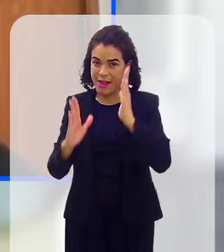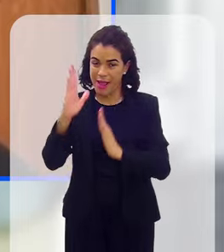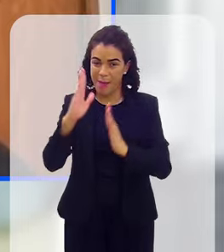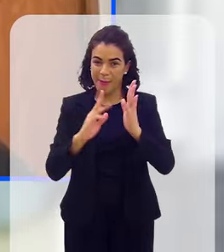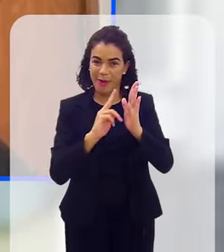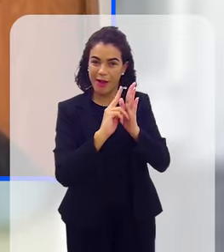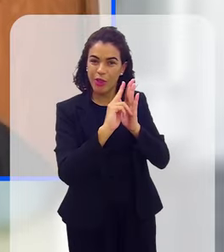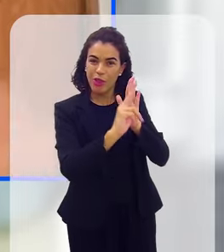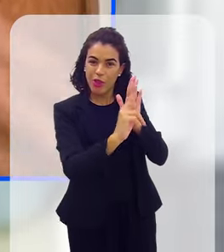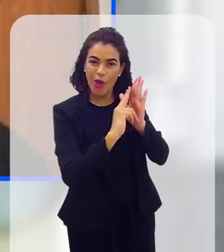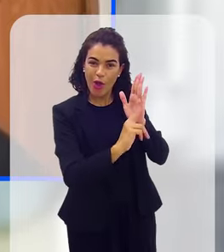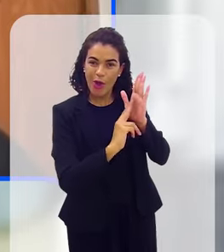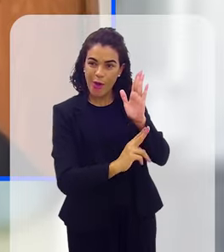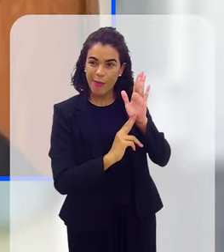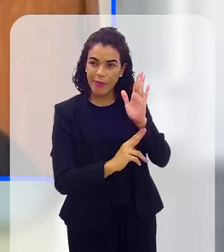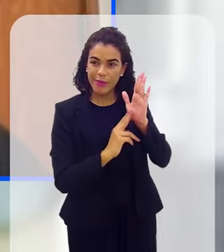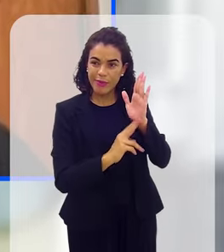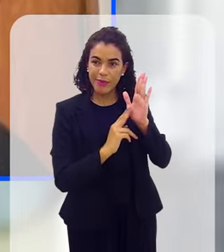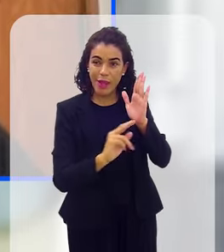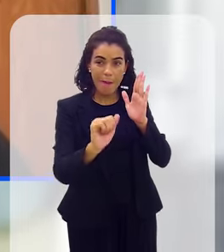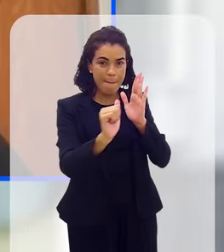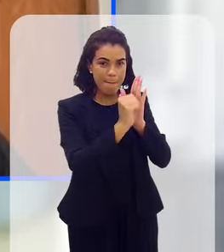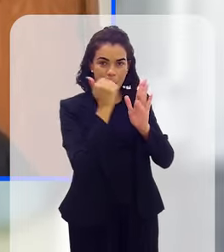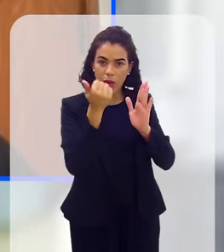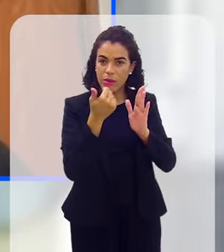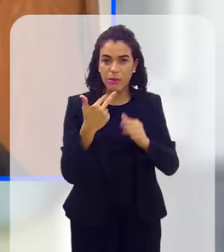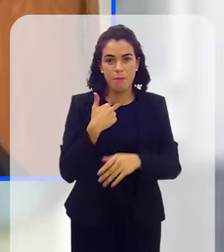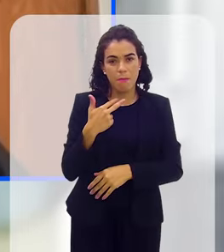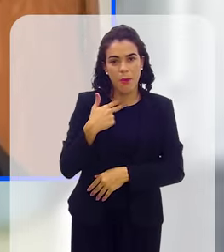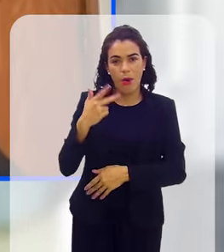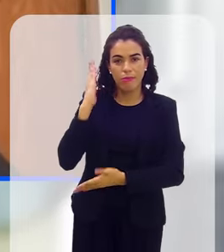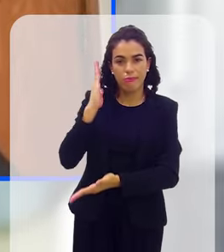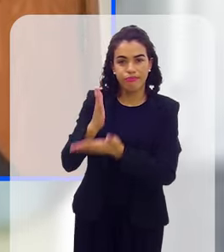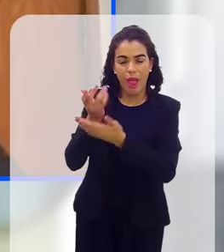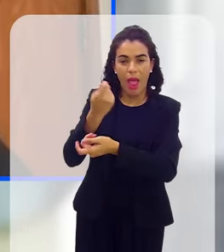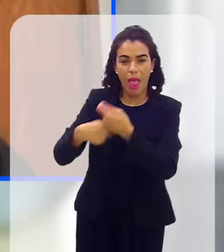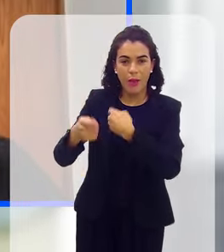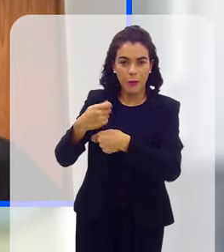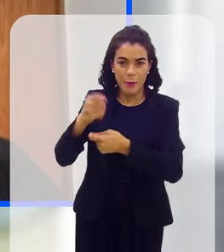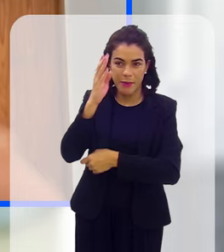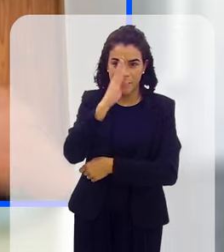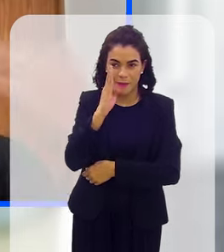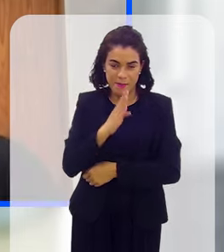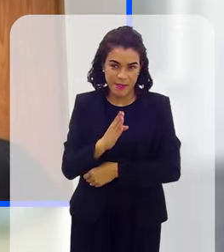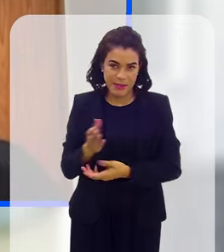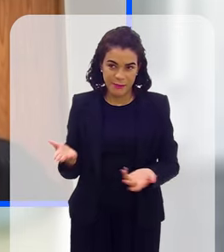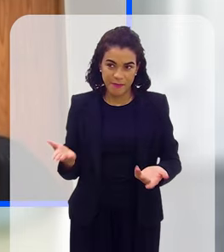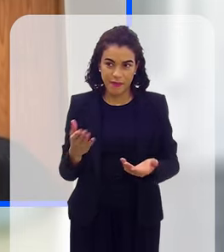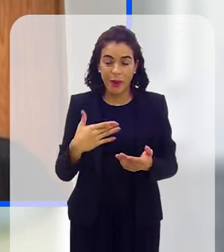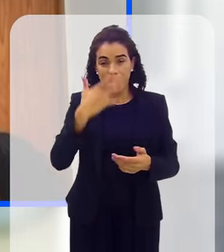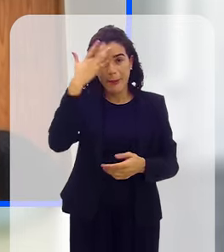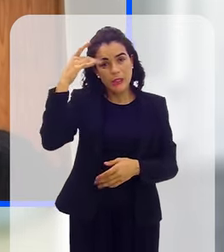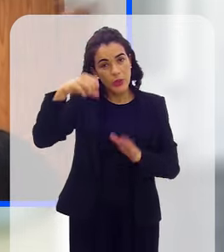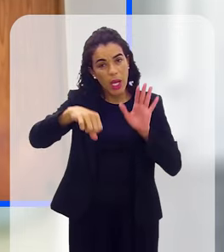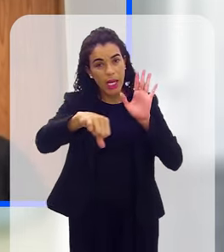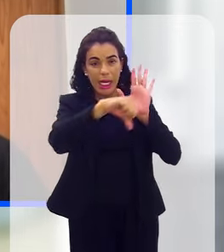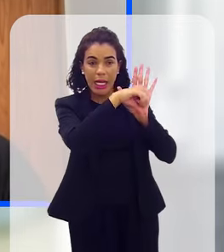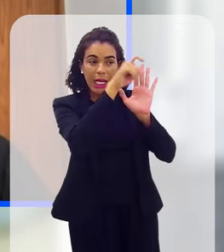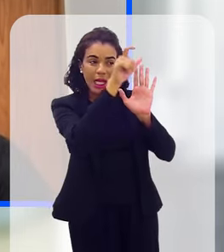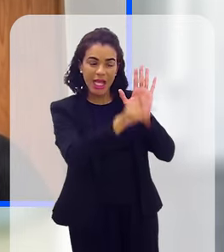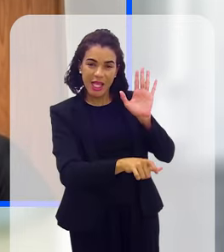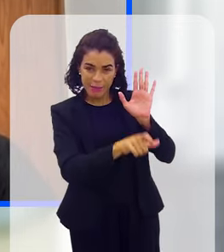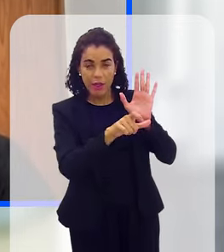saiu da lista, é um beneplástico, ninguém tem que acabar com a economia do país, então, assim como um criminoso pode ser